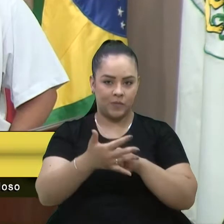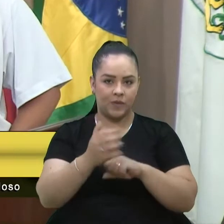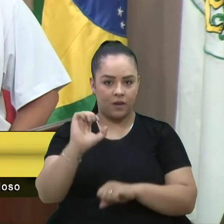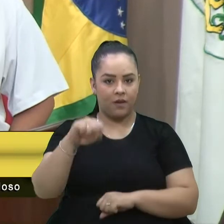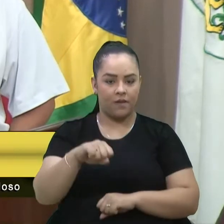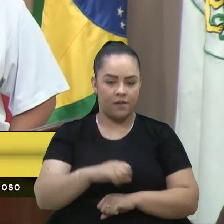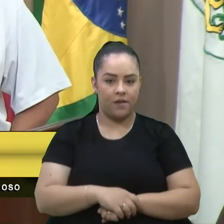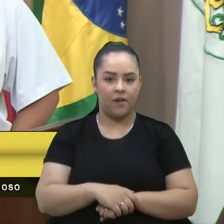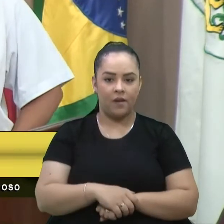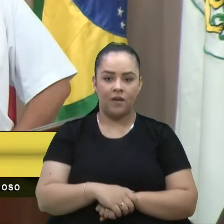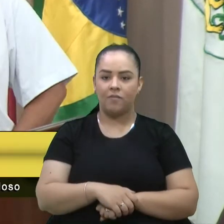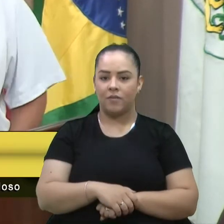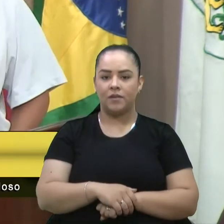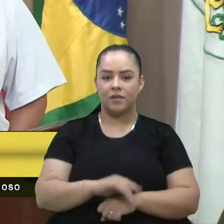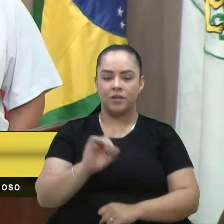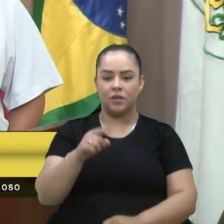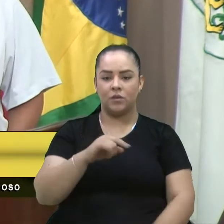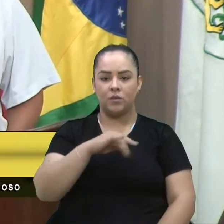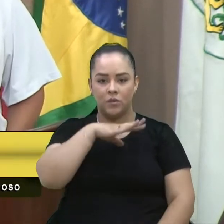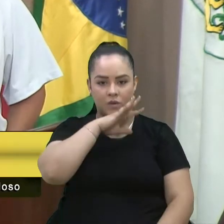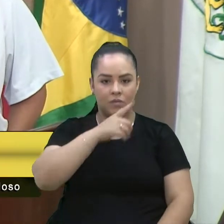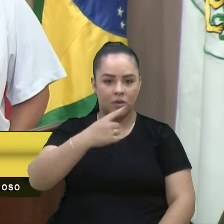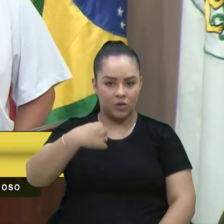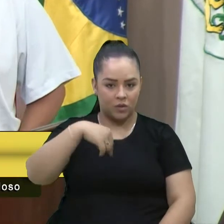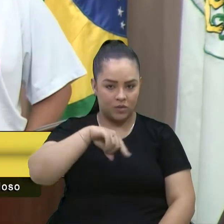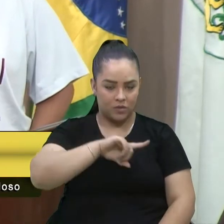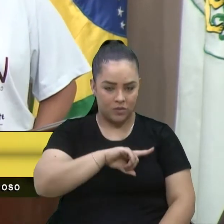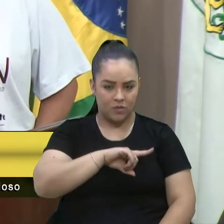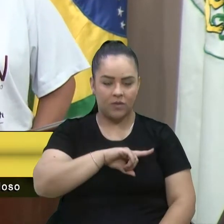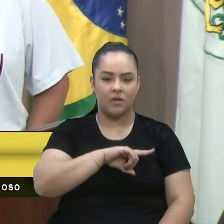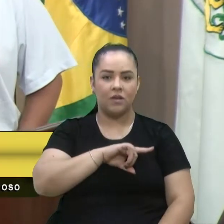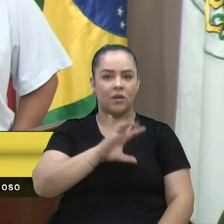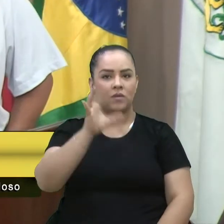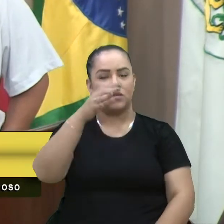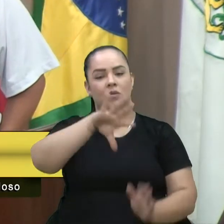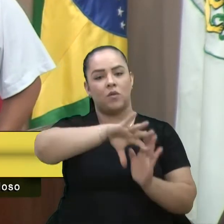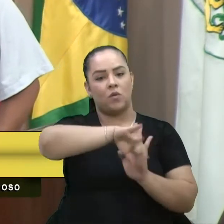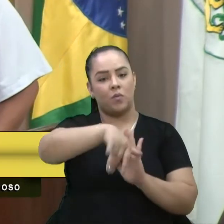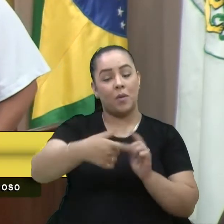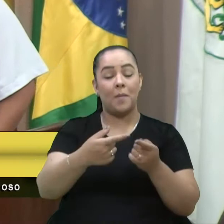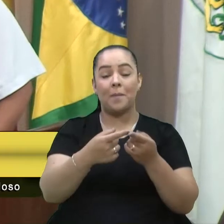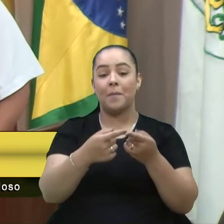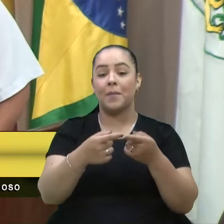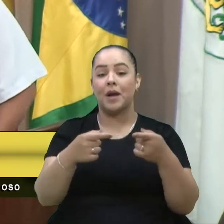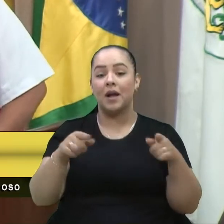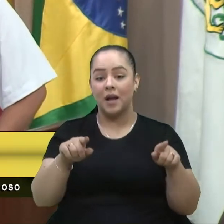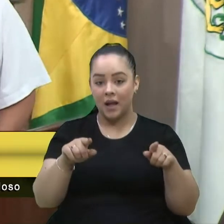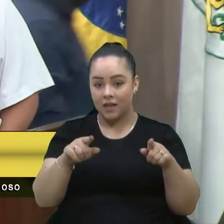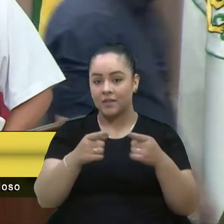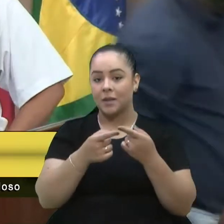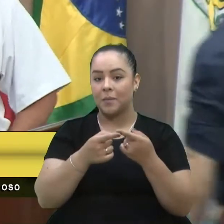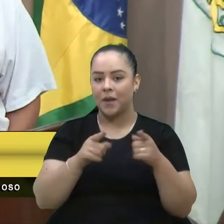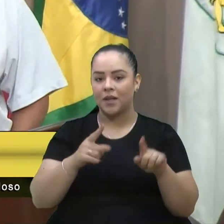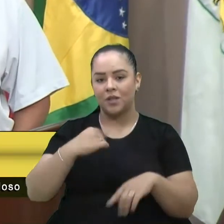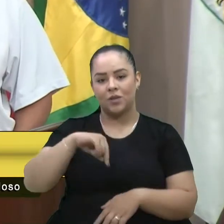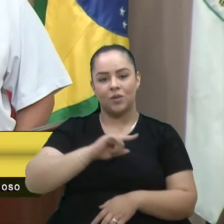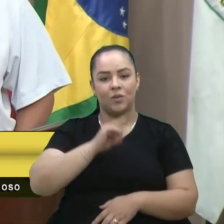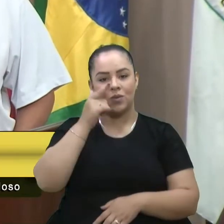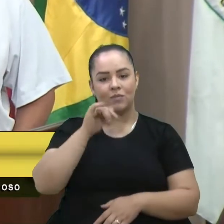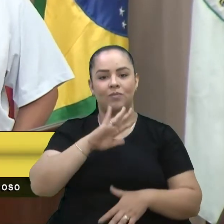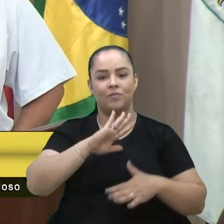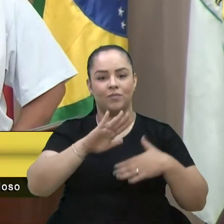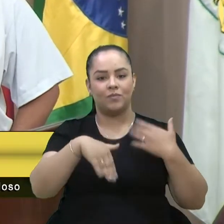então prejudicou bastante a nossa entidade. Mas estamos conseguindo desenvolver